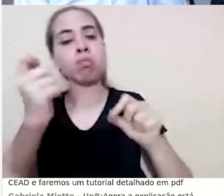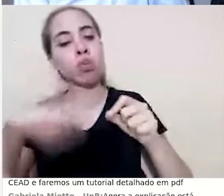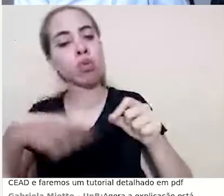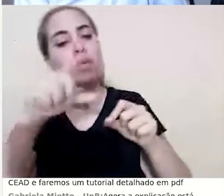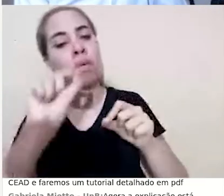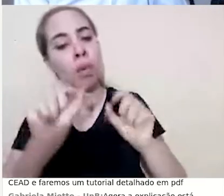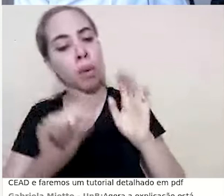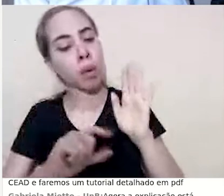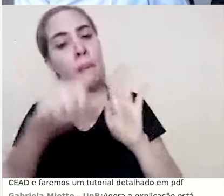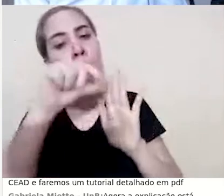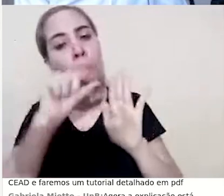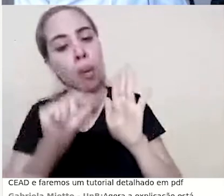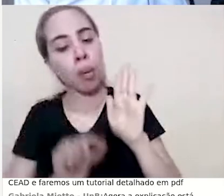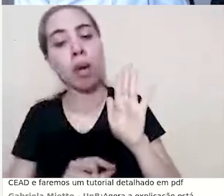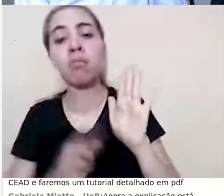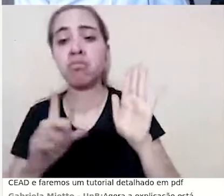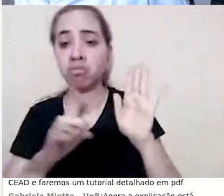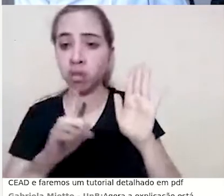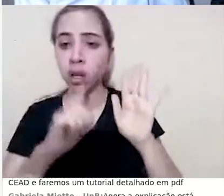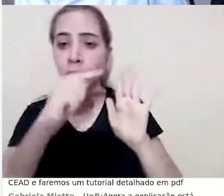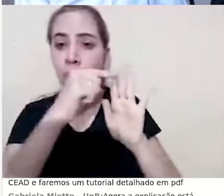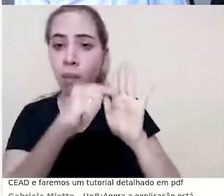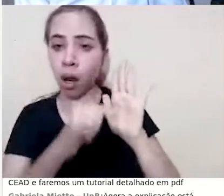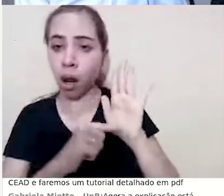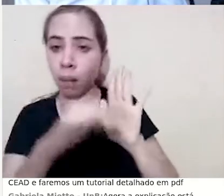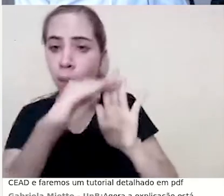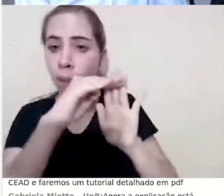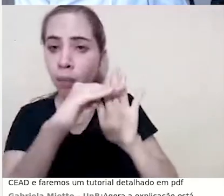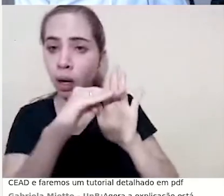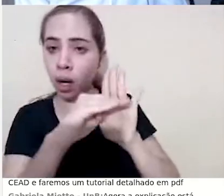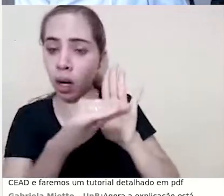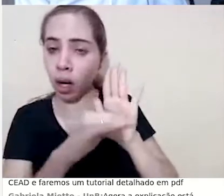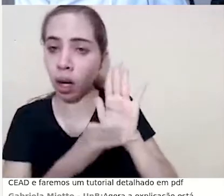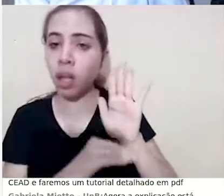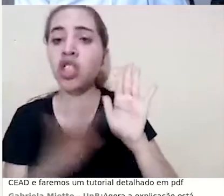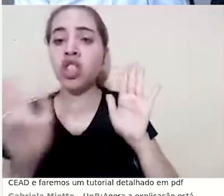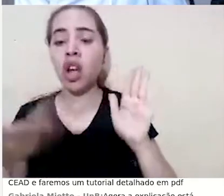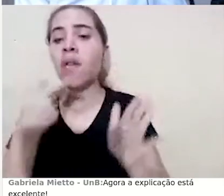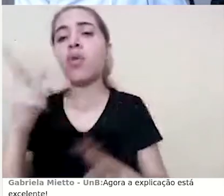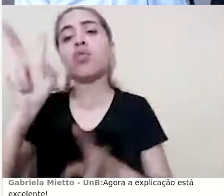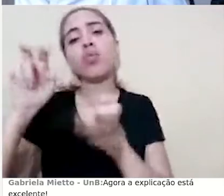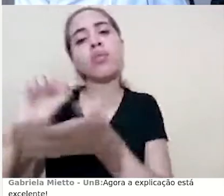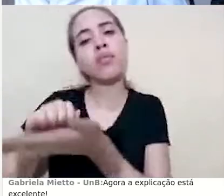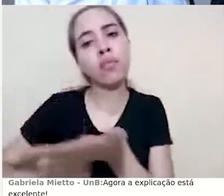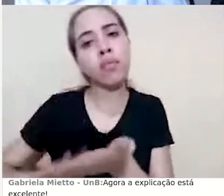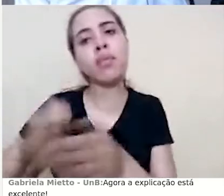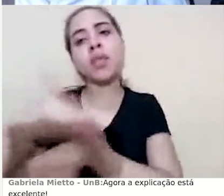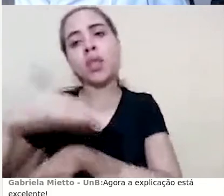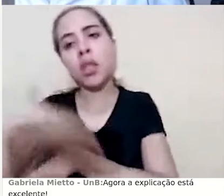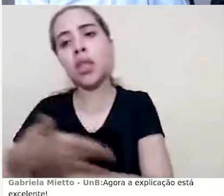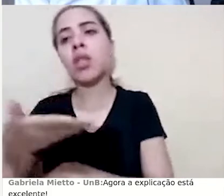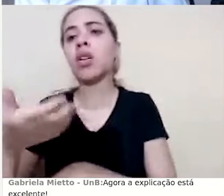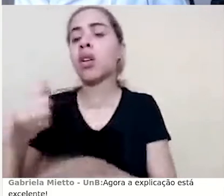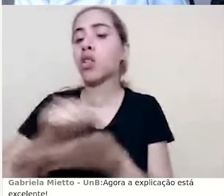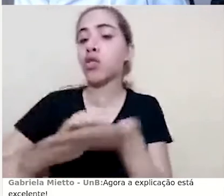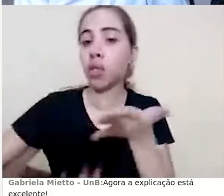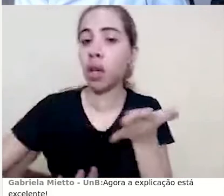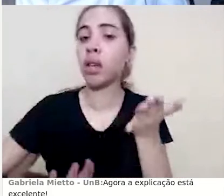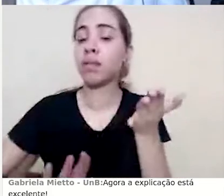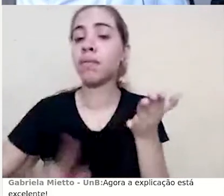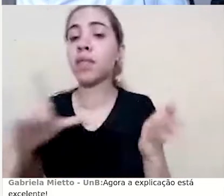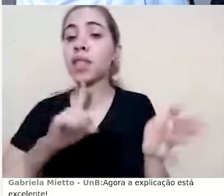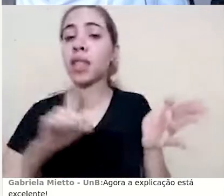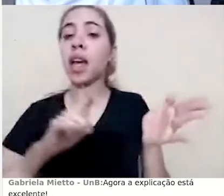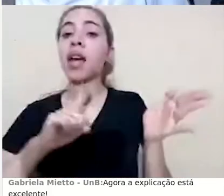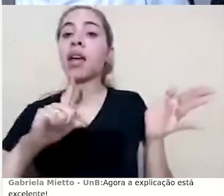eu tenho essas opções todas aqui, a gente já falou de atividades do curso, participação, conclusão de atividades, e eu tenho um